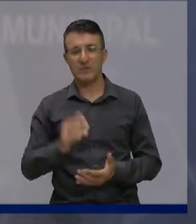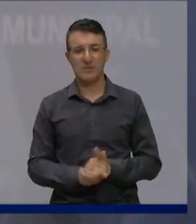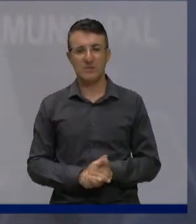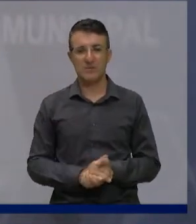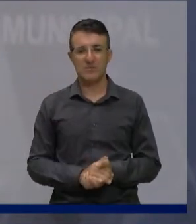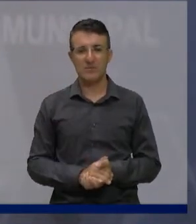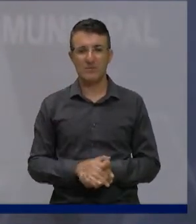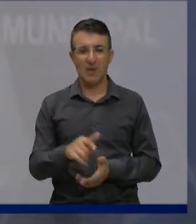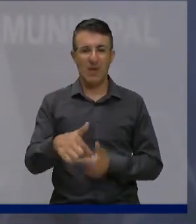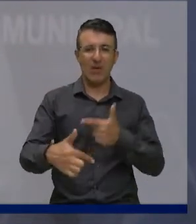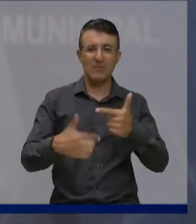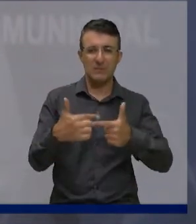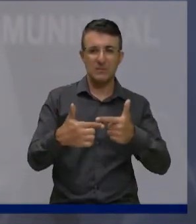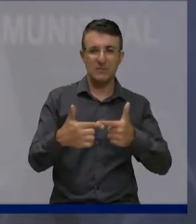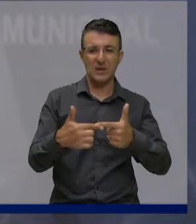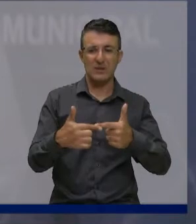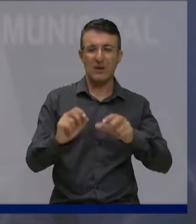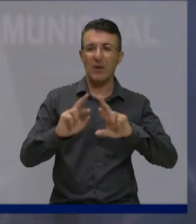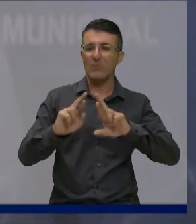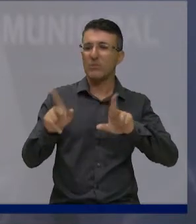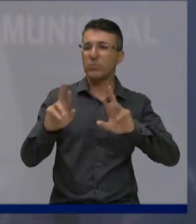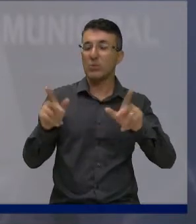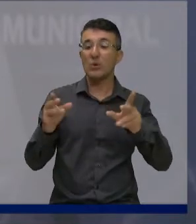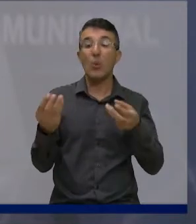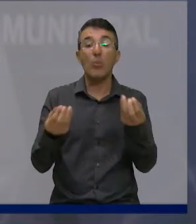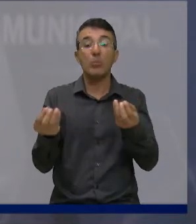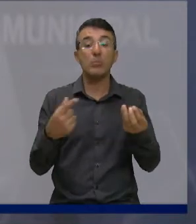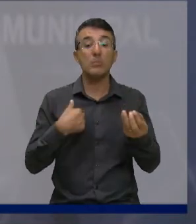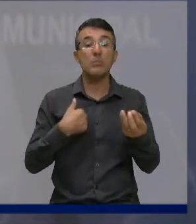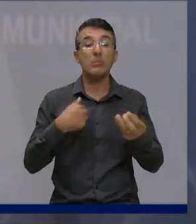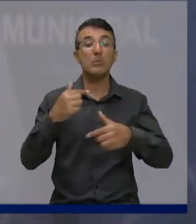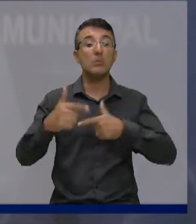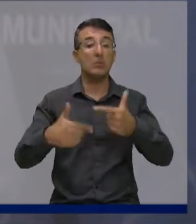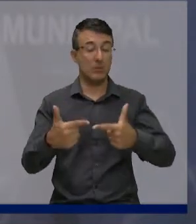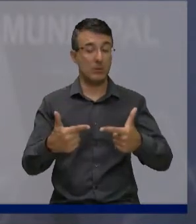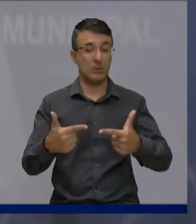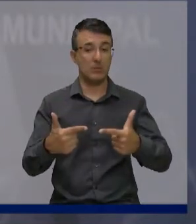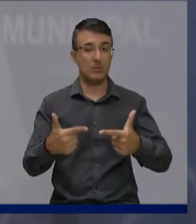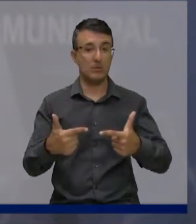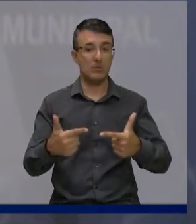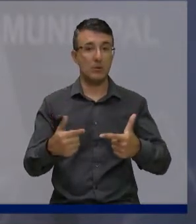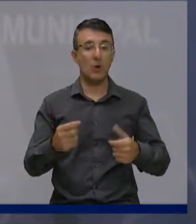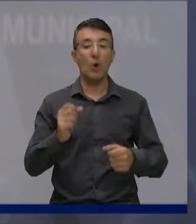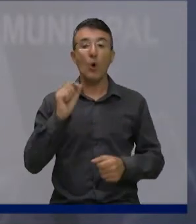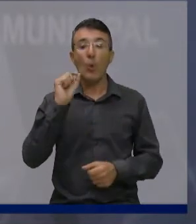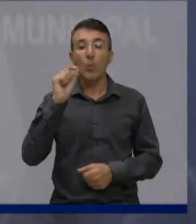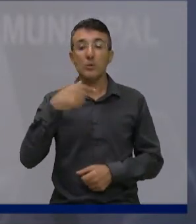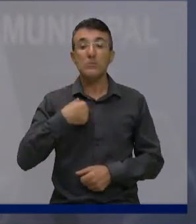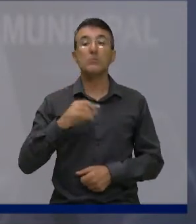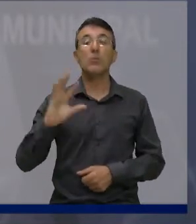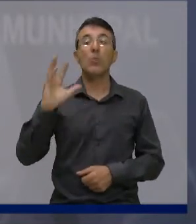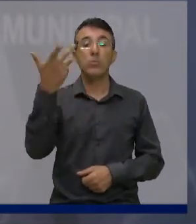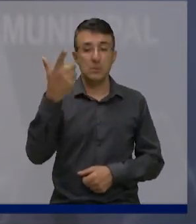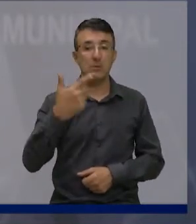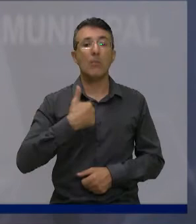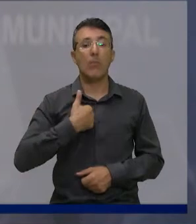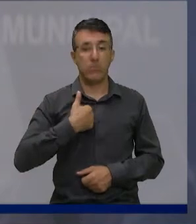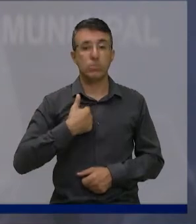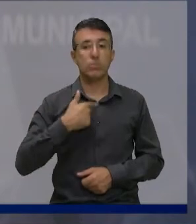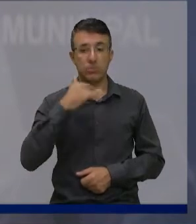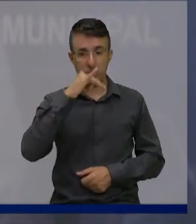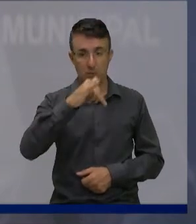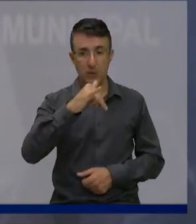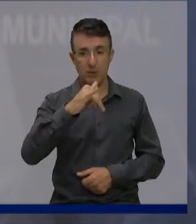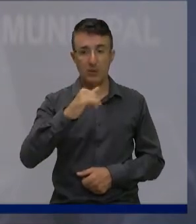trabalha. Aquilo que eu conquisto eu falo dele. Aquilo que não é conquista minha eu tenho que respeitar. Como o por